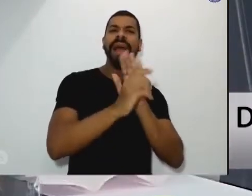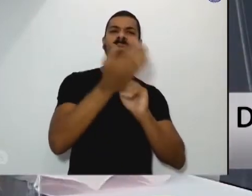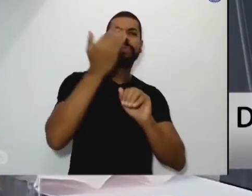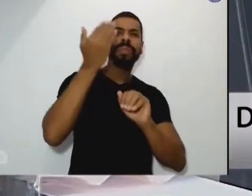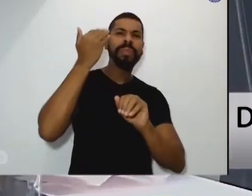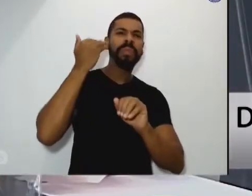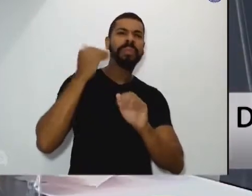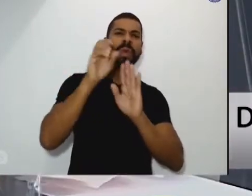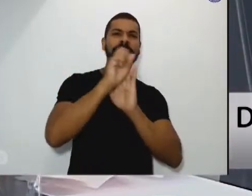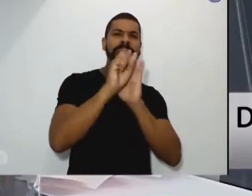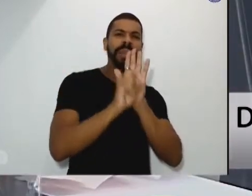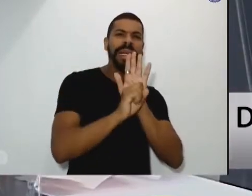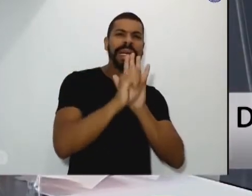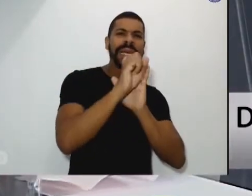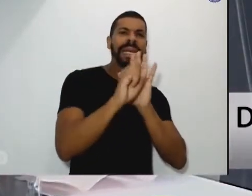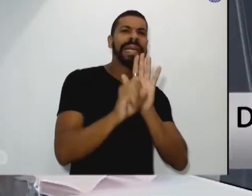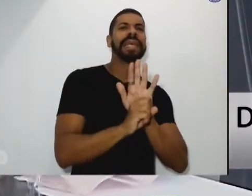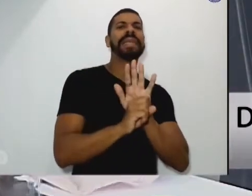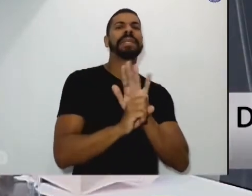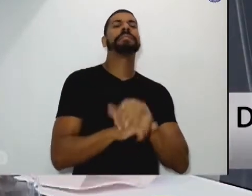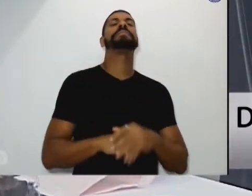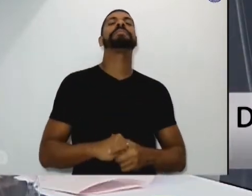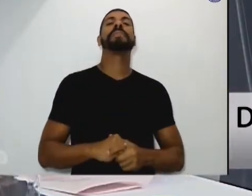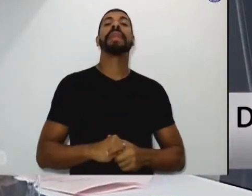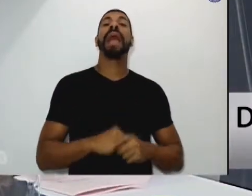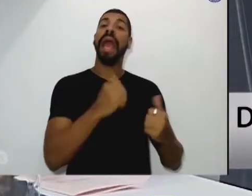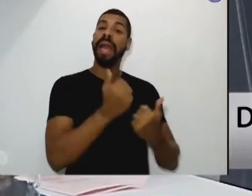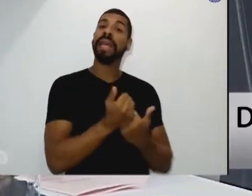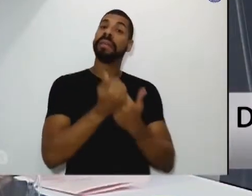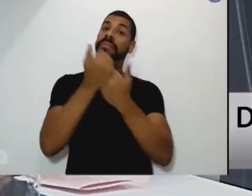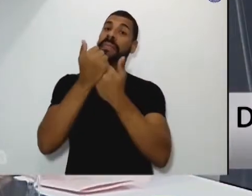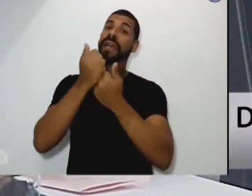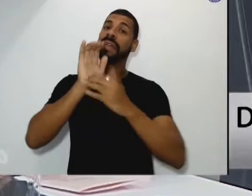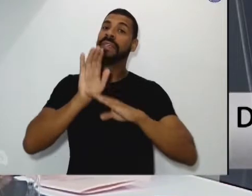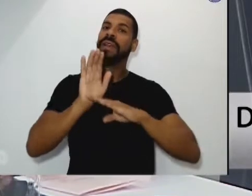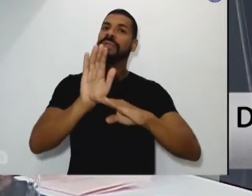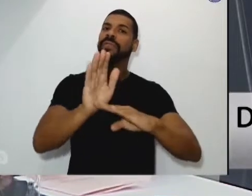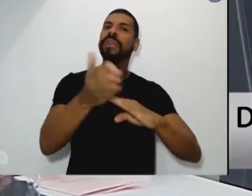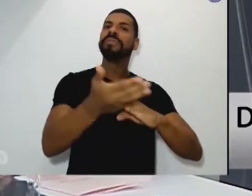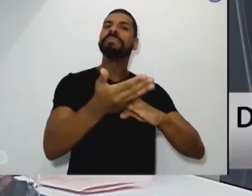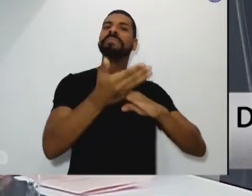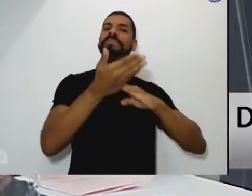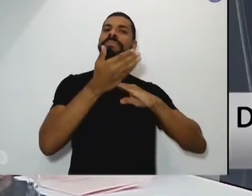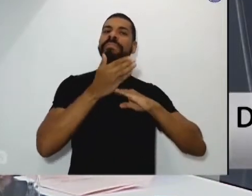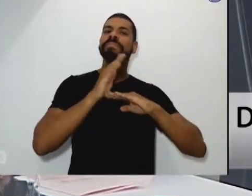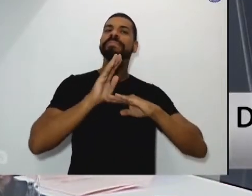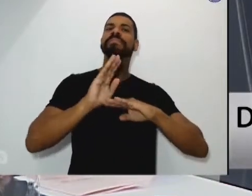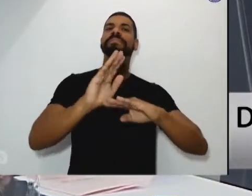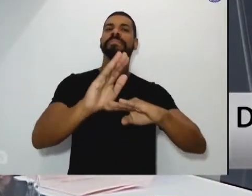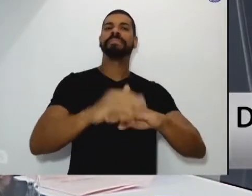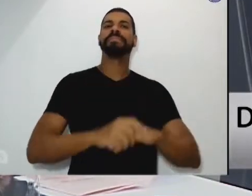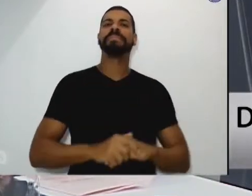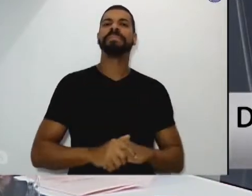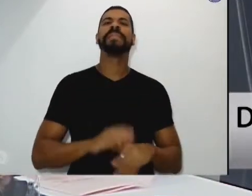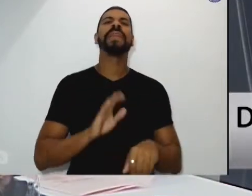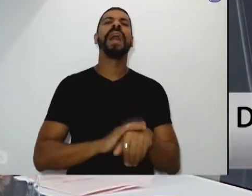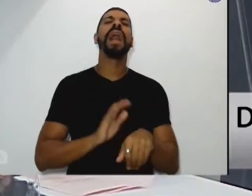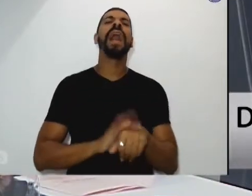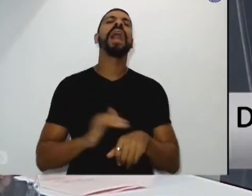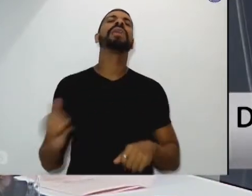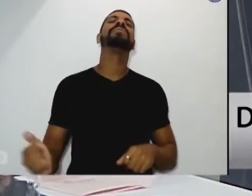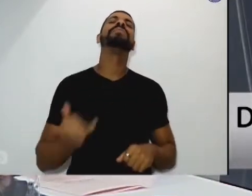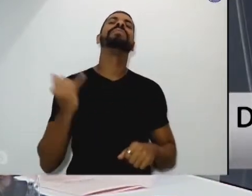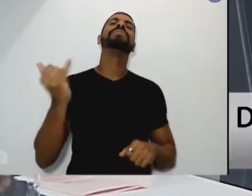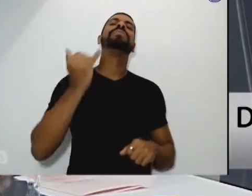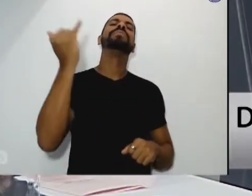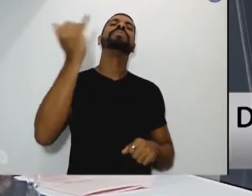no período quaresmal, a campanha na Fraternidade, anunciando a importância de